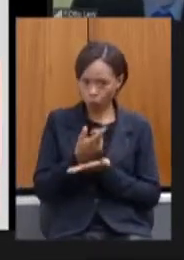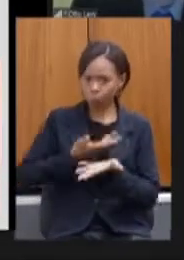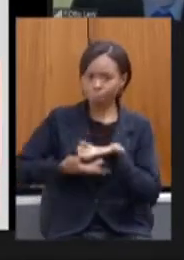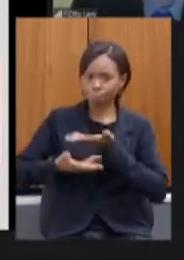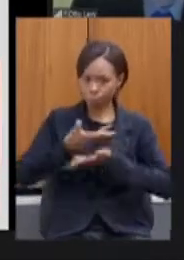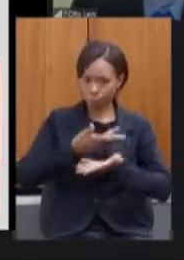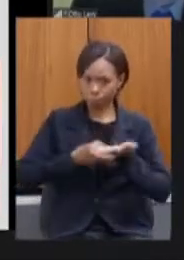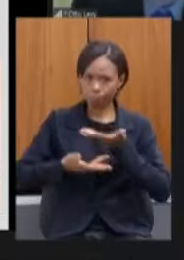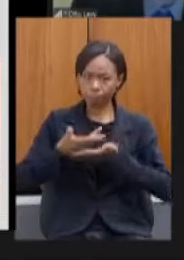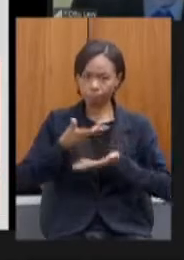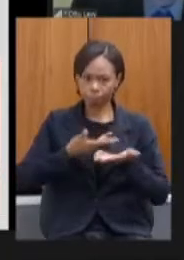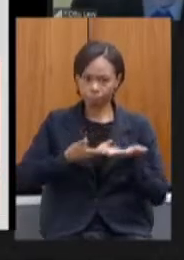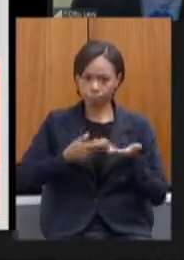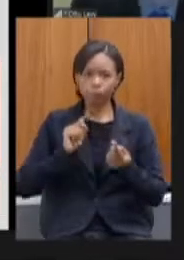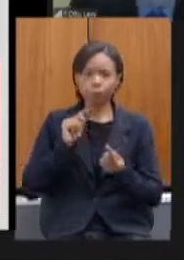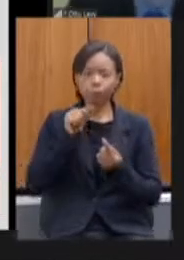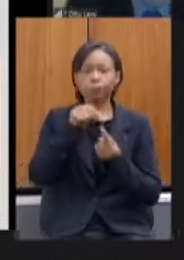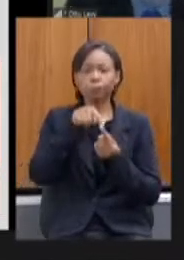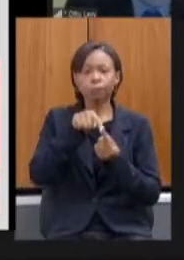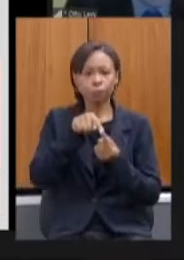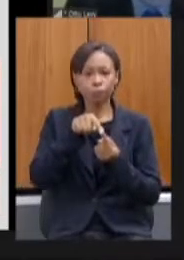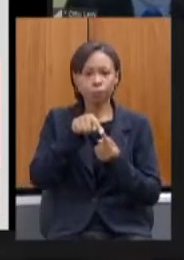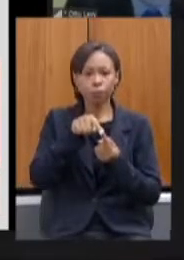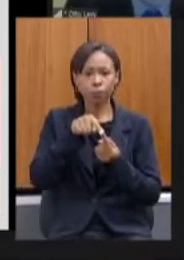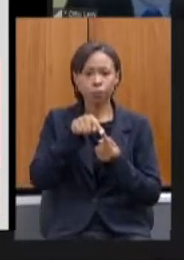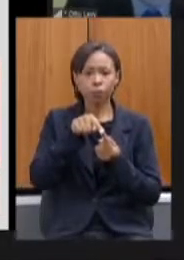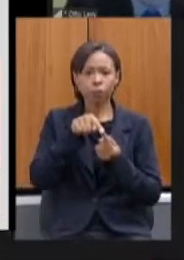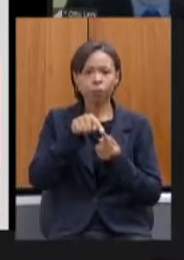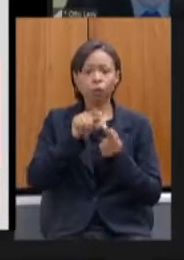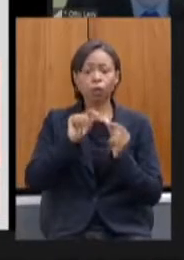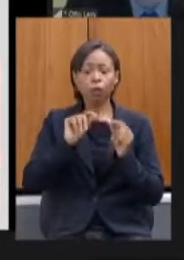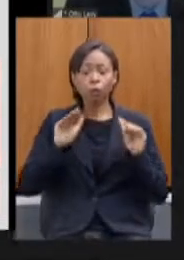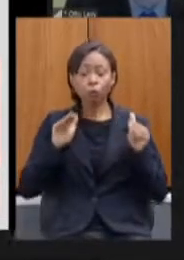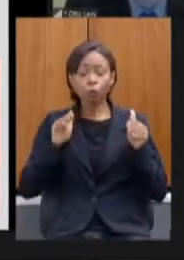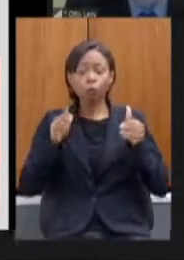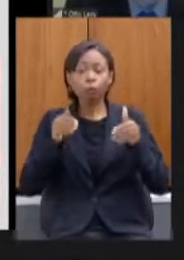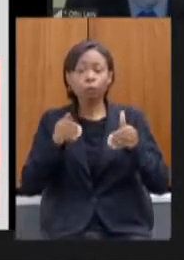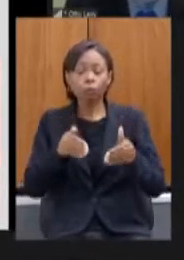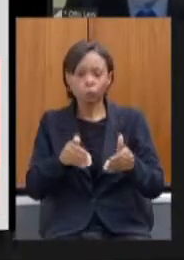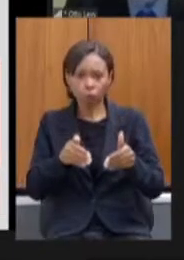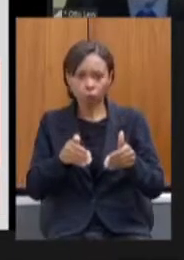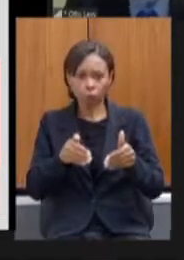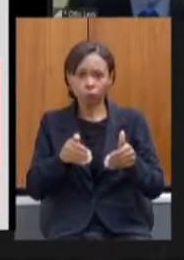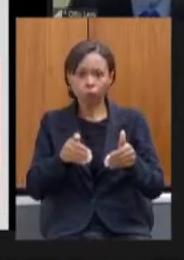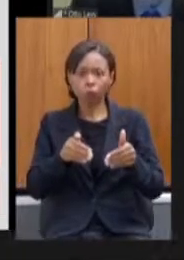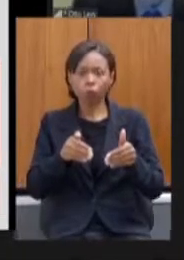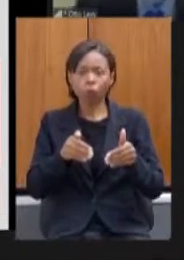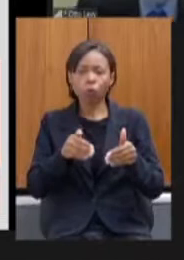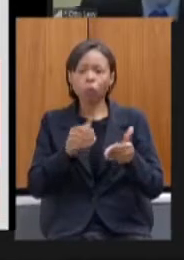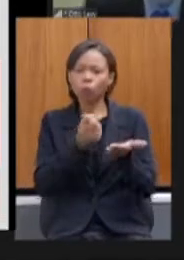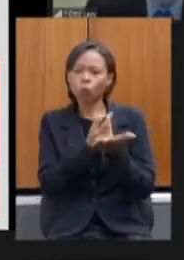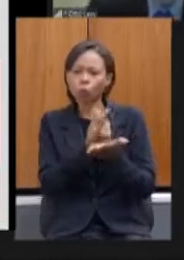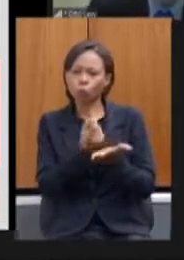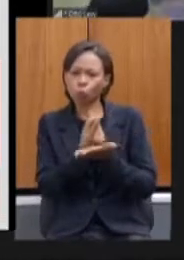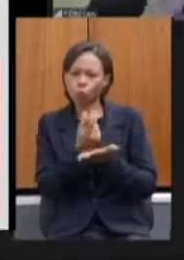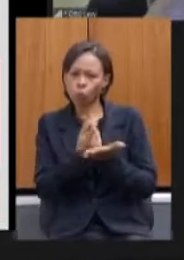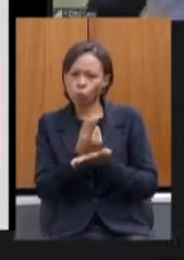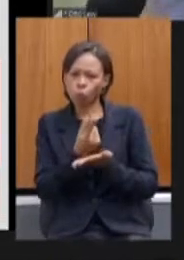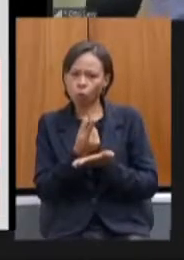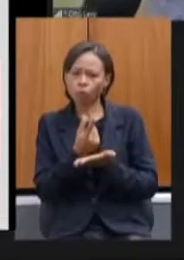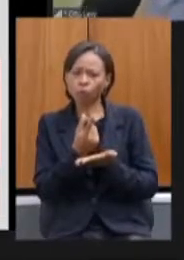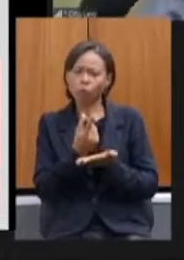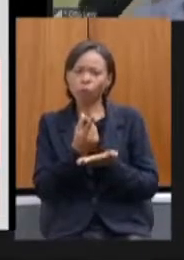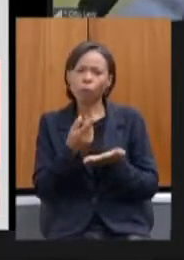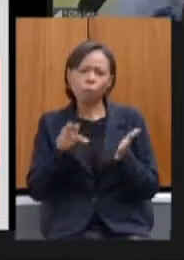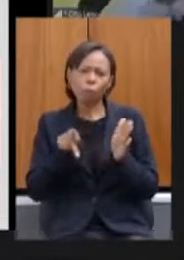tem como objetivo a centralização completa das compras que geram despesas